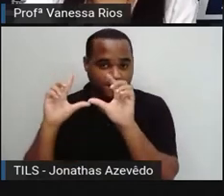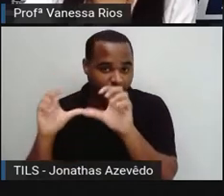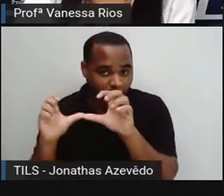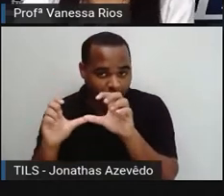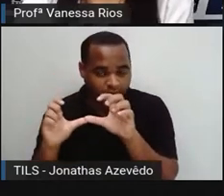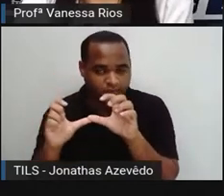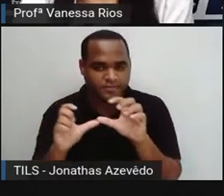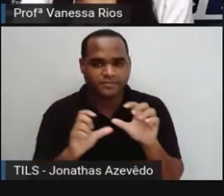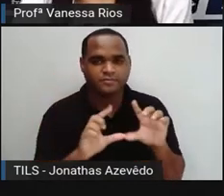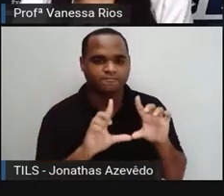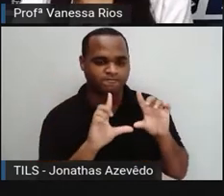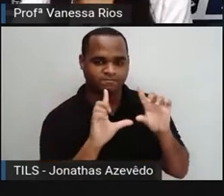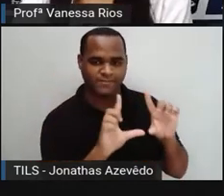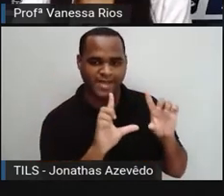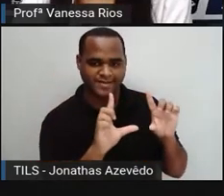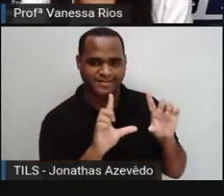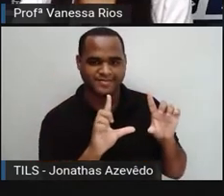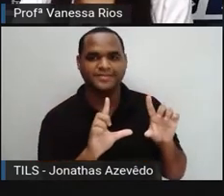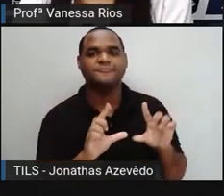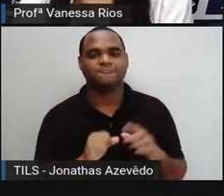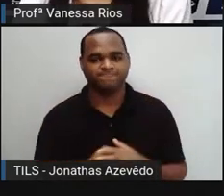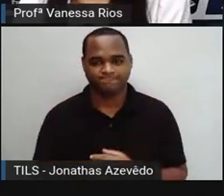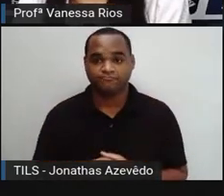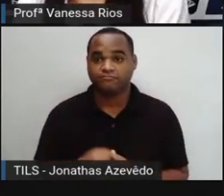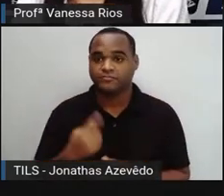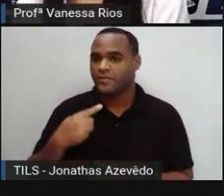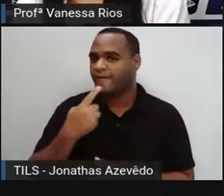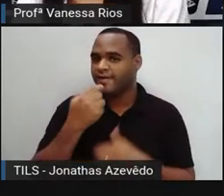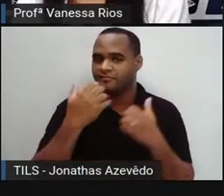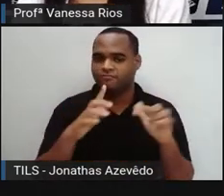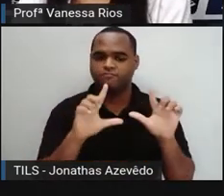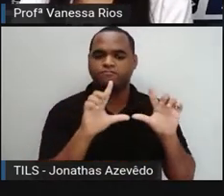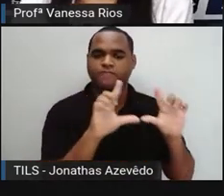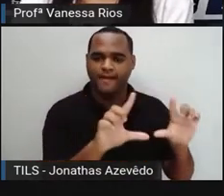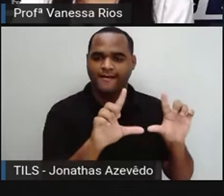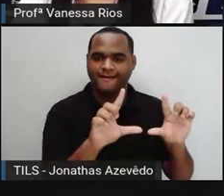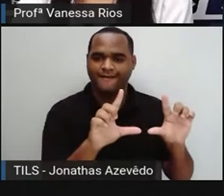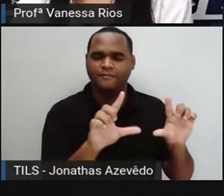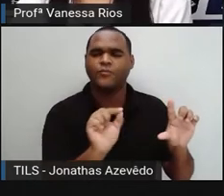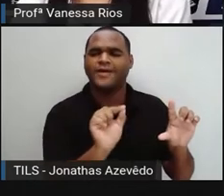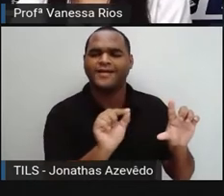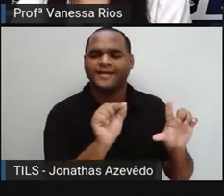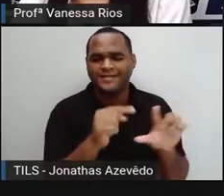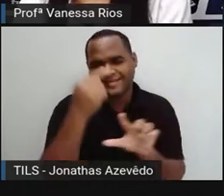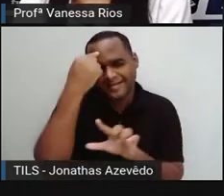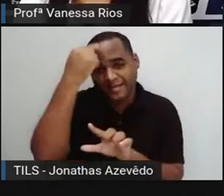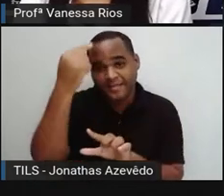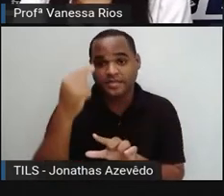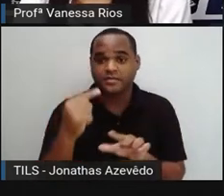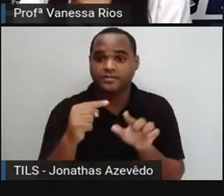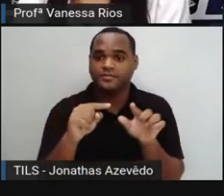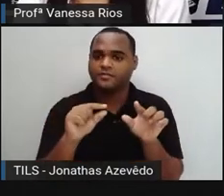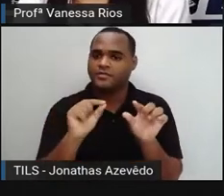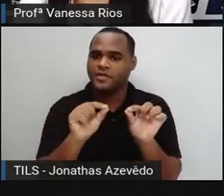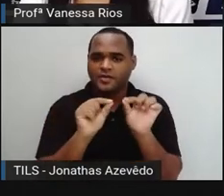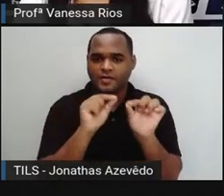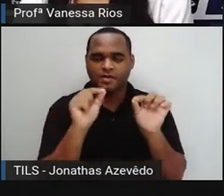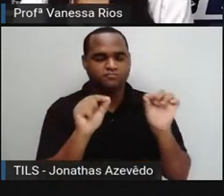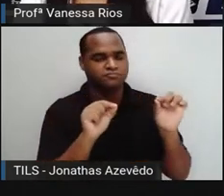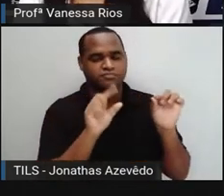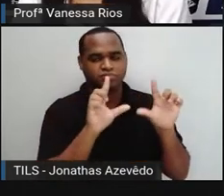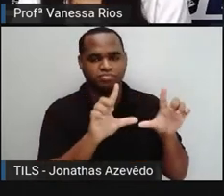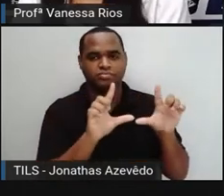fotografia e retrato. Quando a gente fala em retrato, aí a gente já lembra em retrato abrange, não só